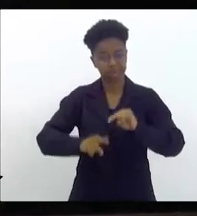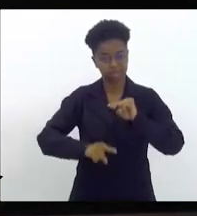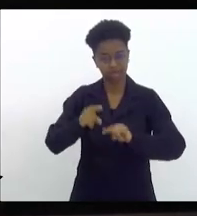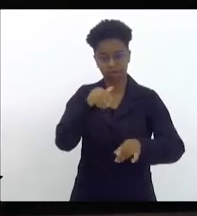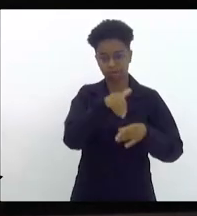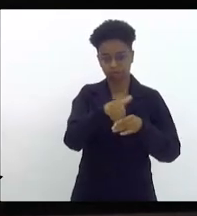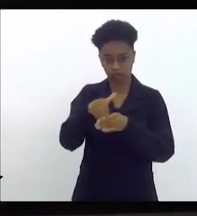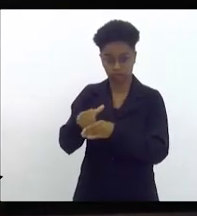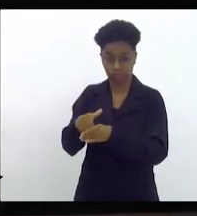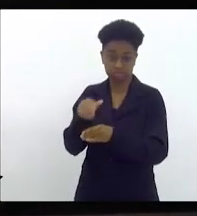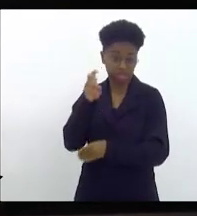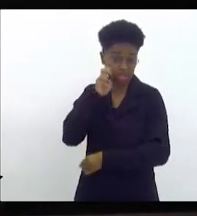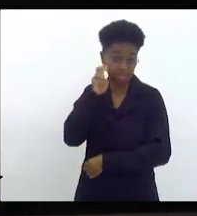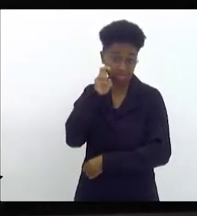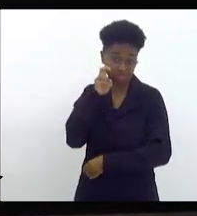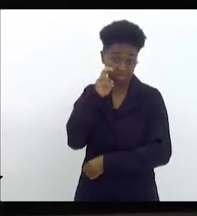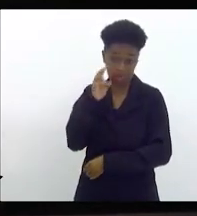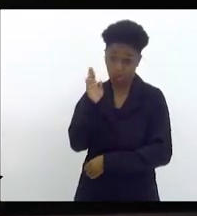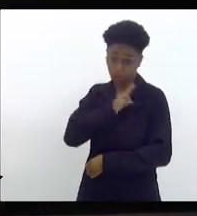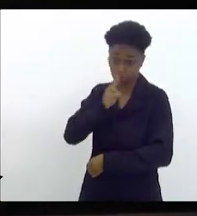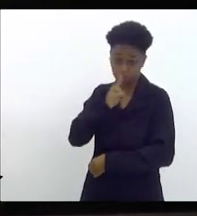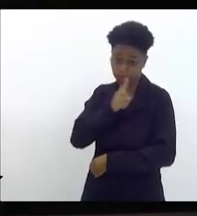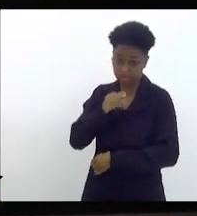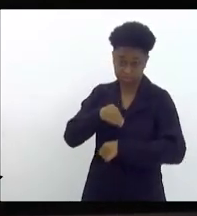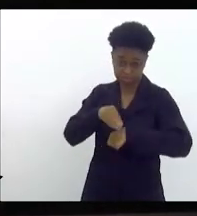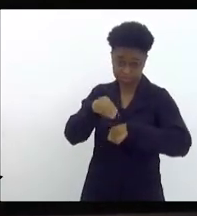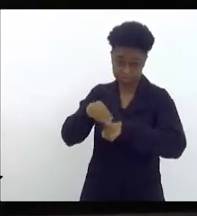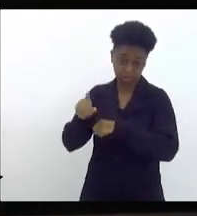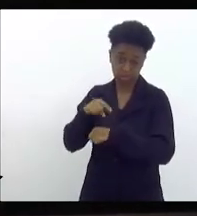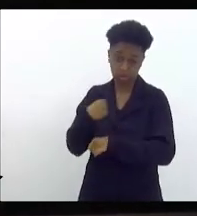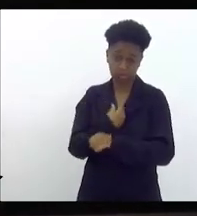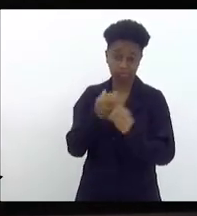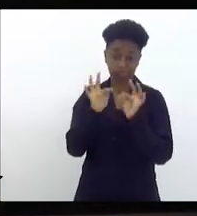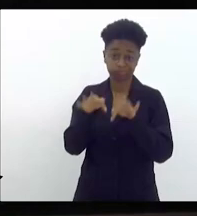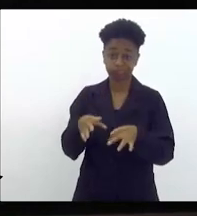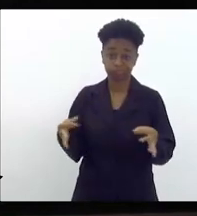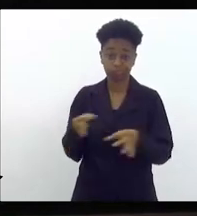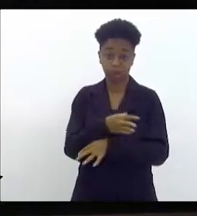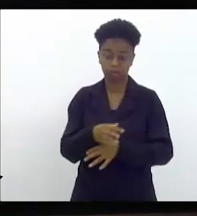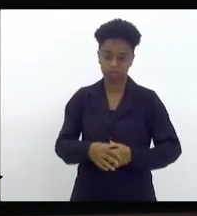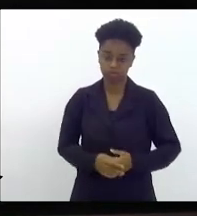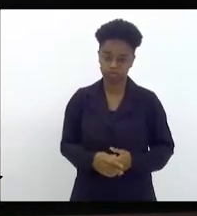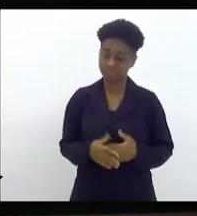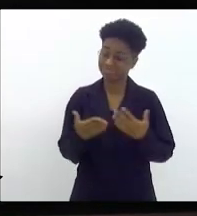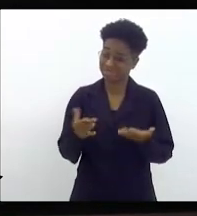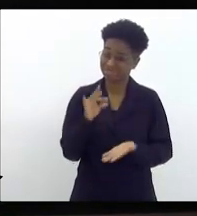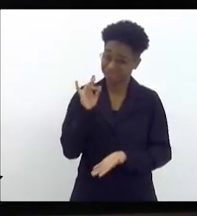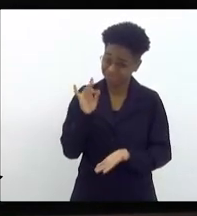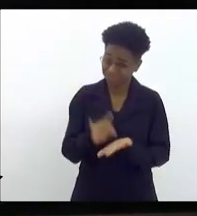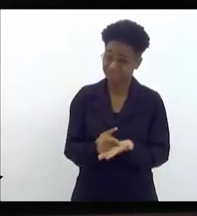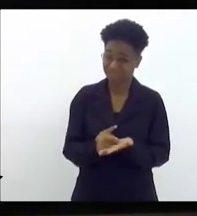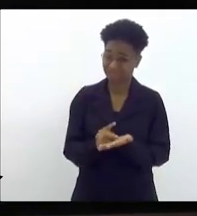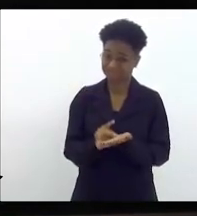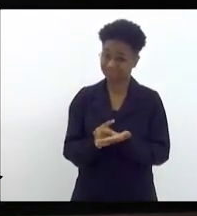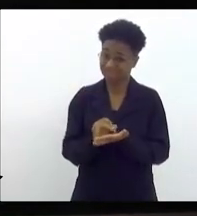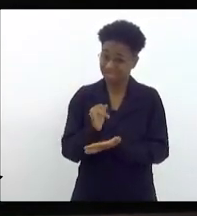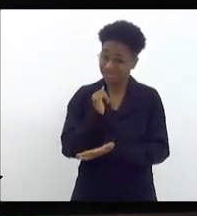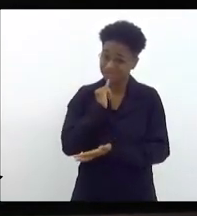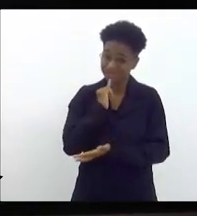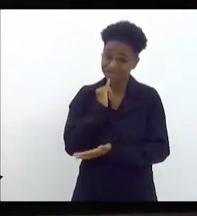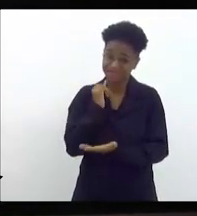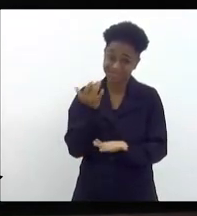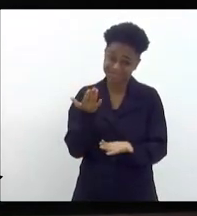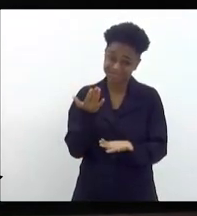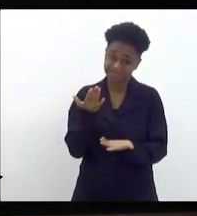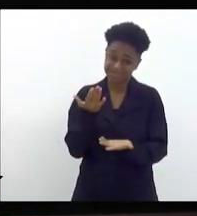votada na quinta, em regime de urgência, e vamos liquidar essa matéria. Então, na verdade, deputado dos Paulinhos, infelizmente, terá uma bala